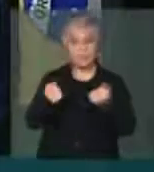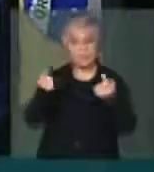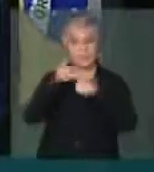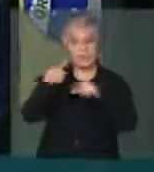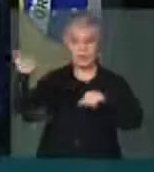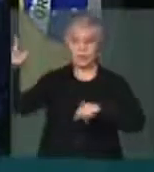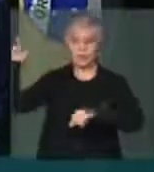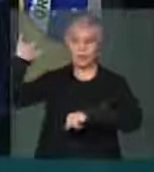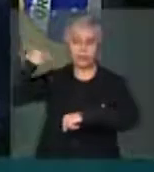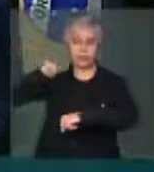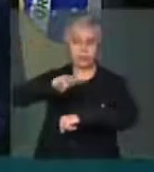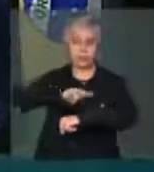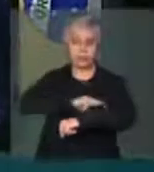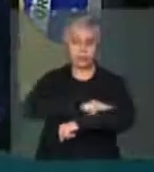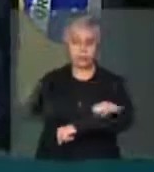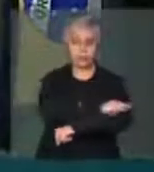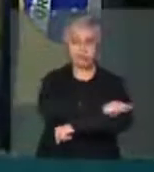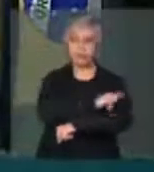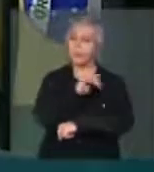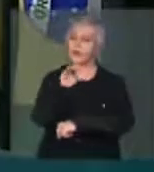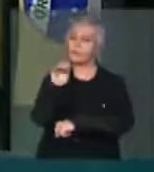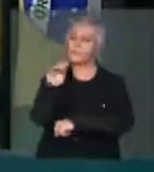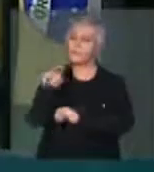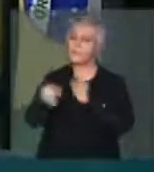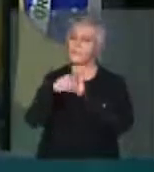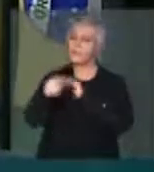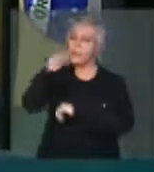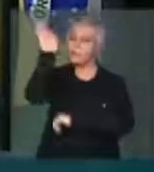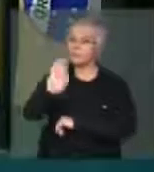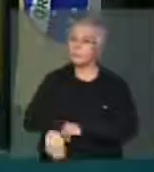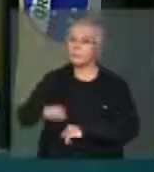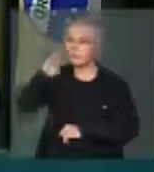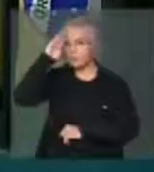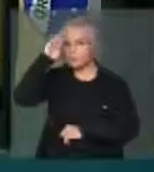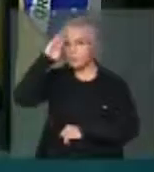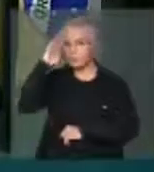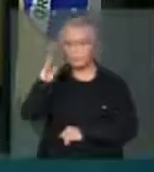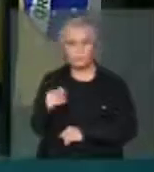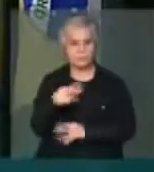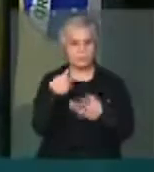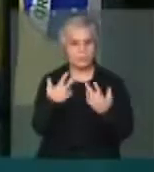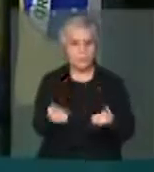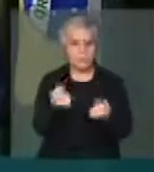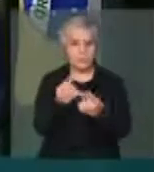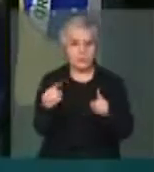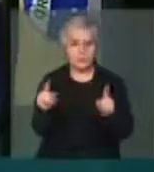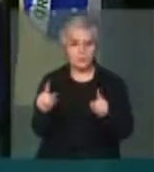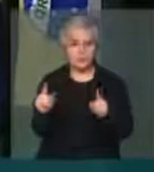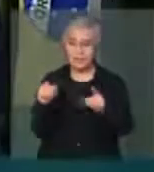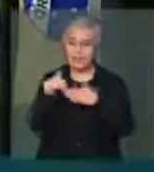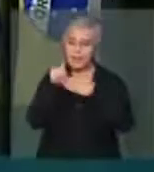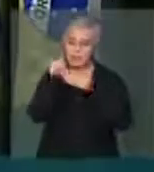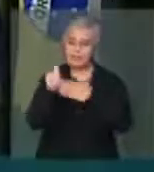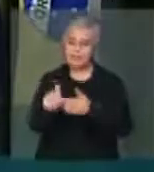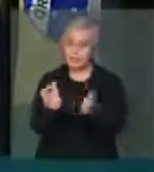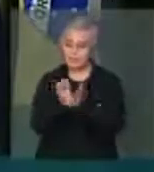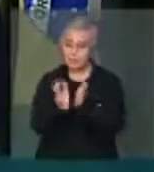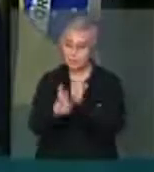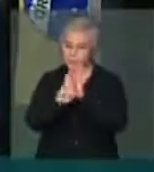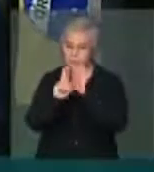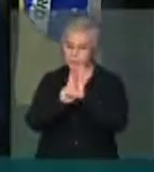pouso de uma aeronave militar brasileira carregando a representação